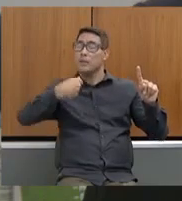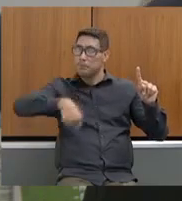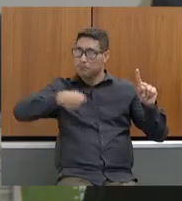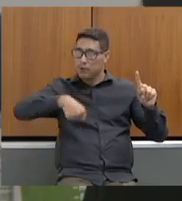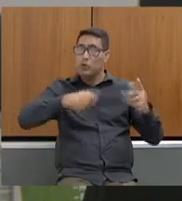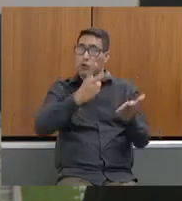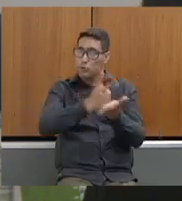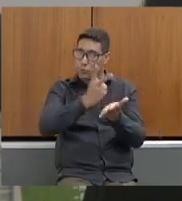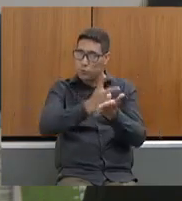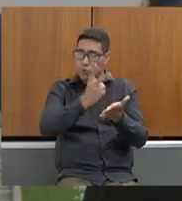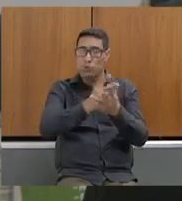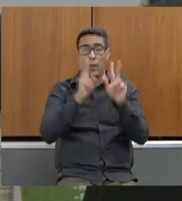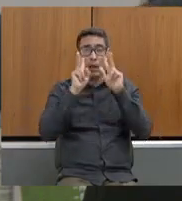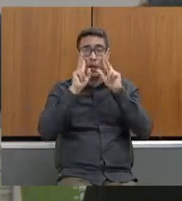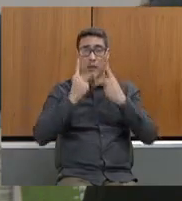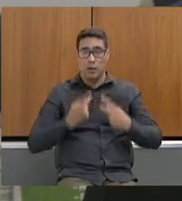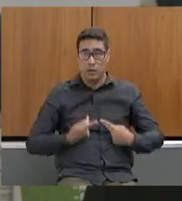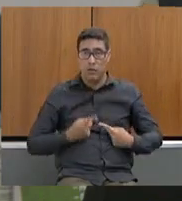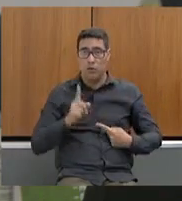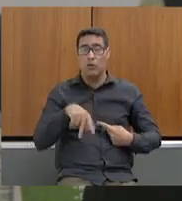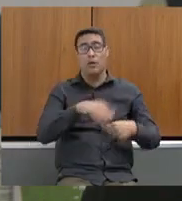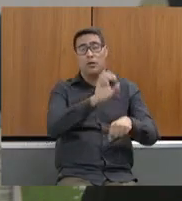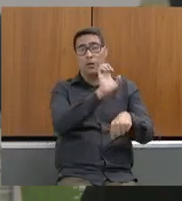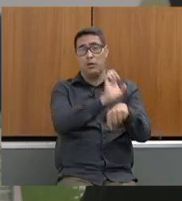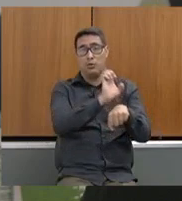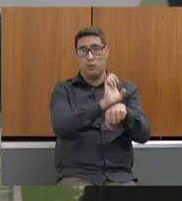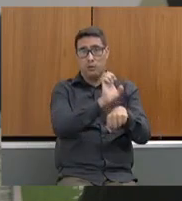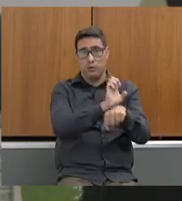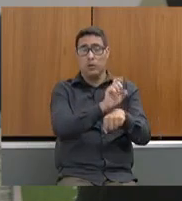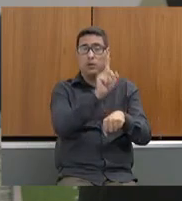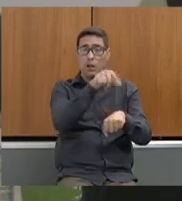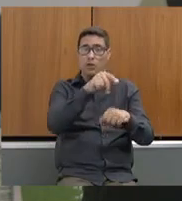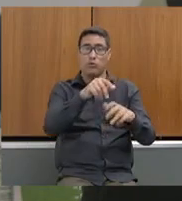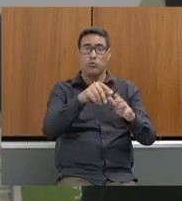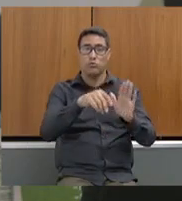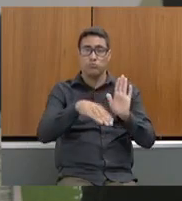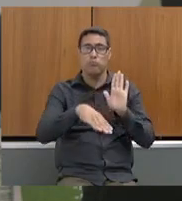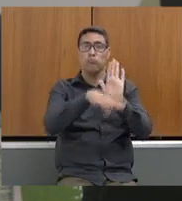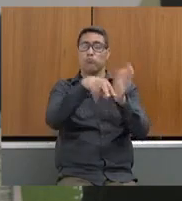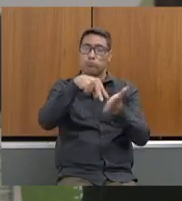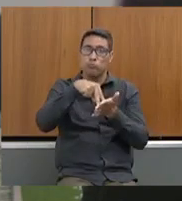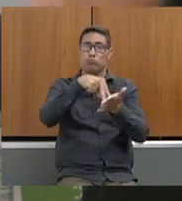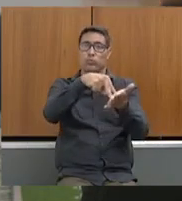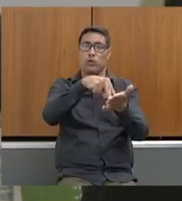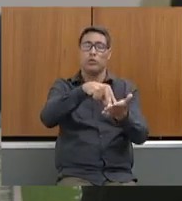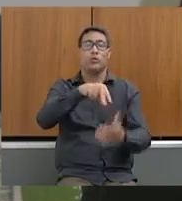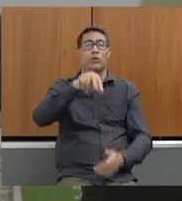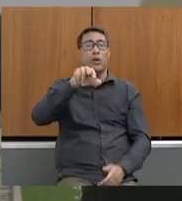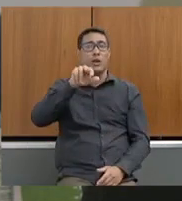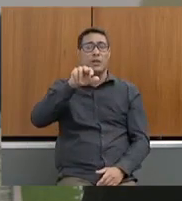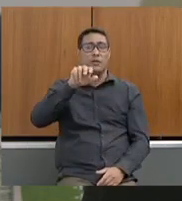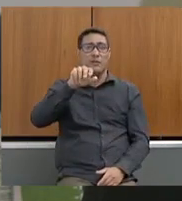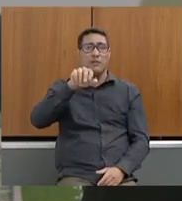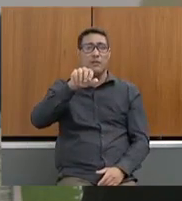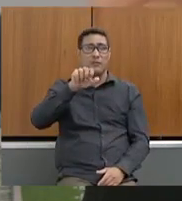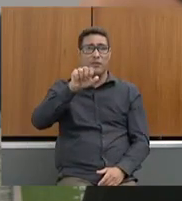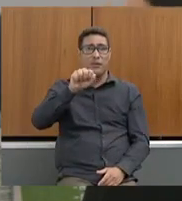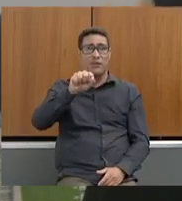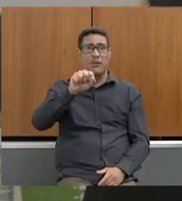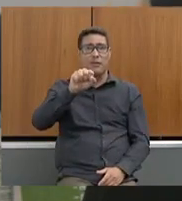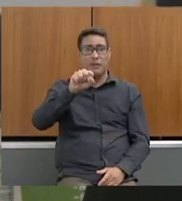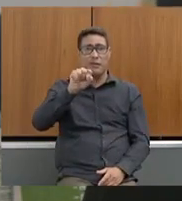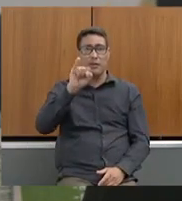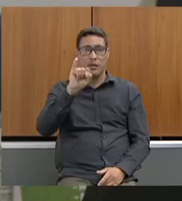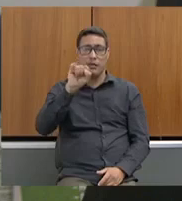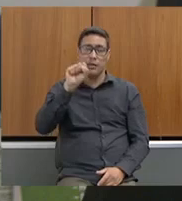reconhecimento do Estado de fortalecimento do SISEMA. O SISEMA, a Secretaria de Estado e do Meio Ambiente,